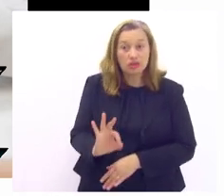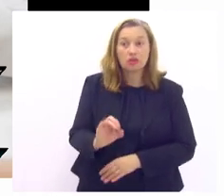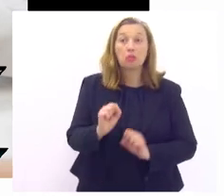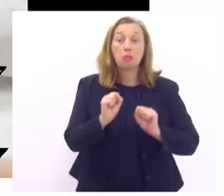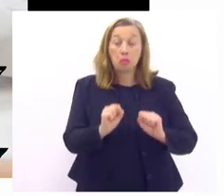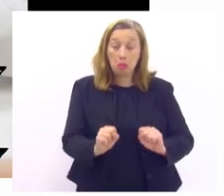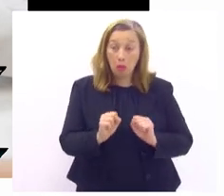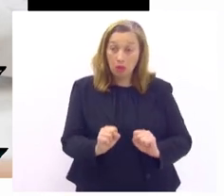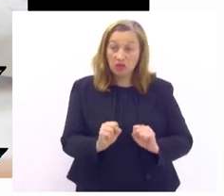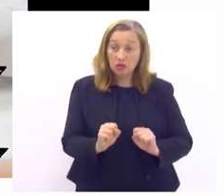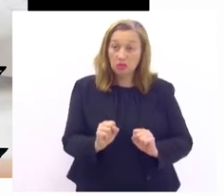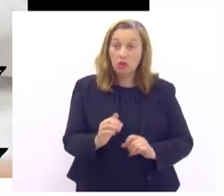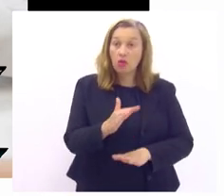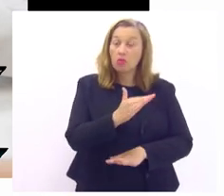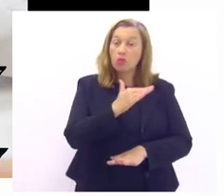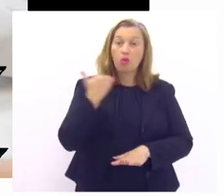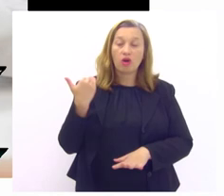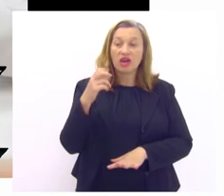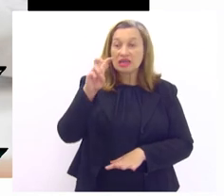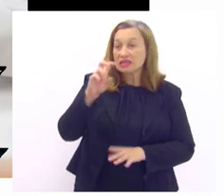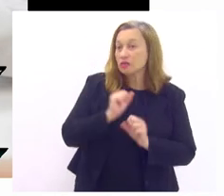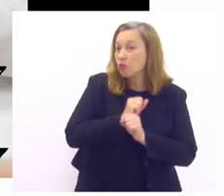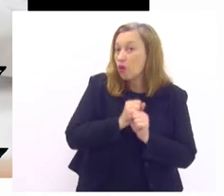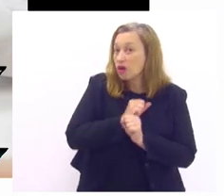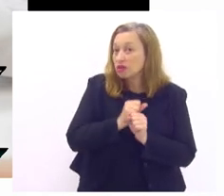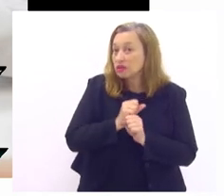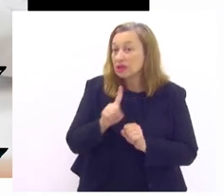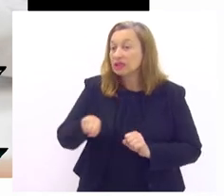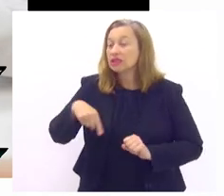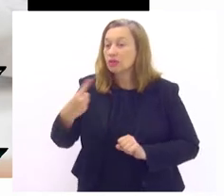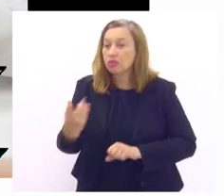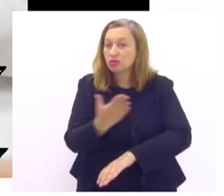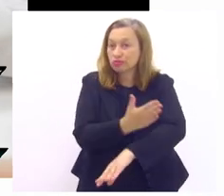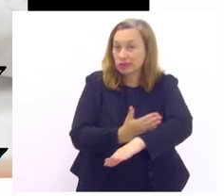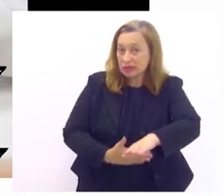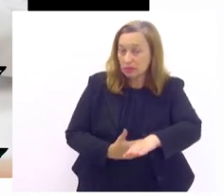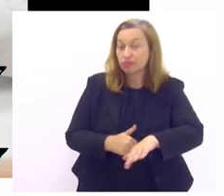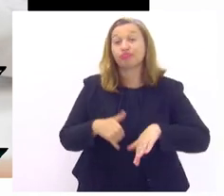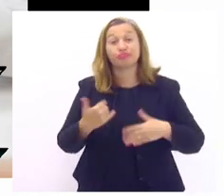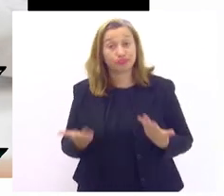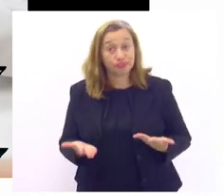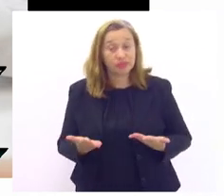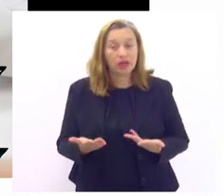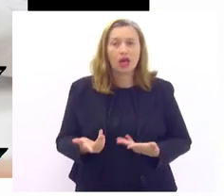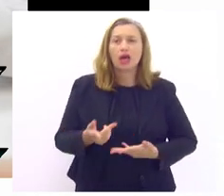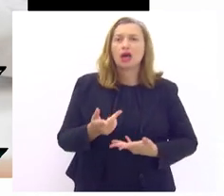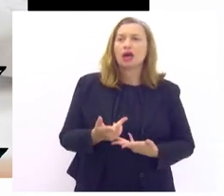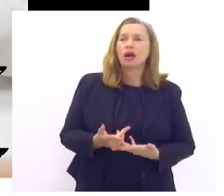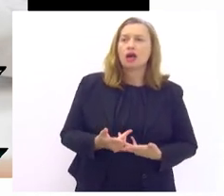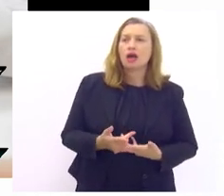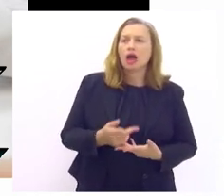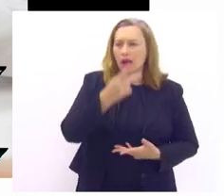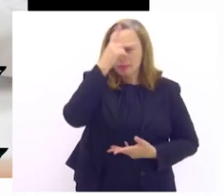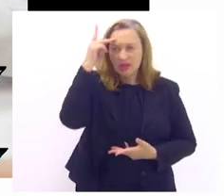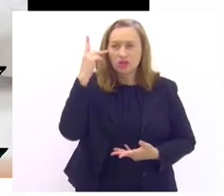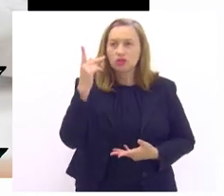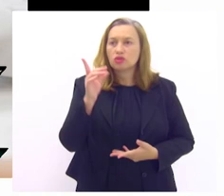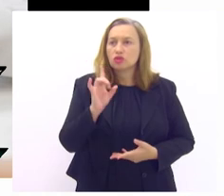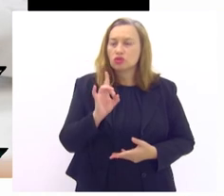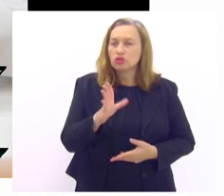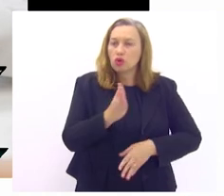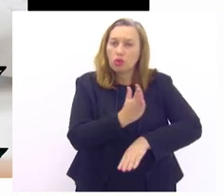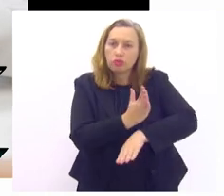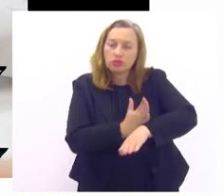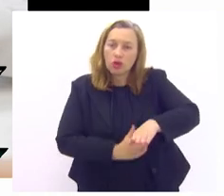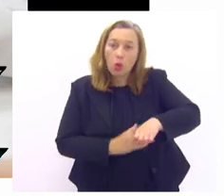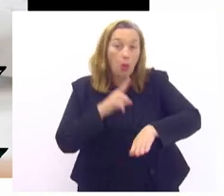vir a óbito em 5 anos depois da amputação e é como se a pessoa a pessoa sofre amputação o risco